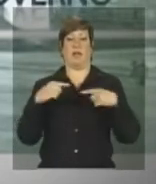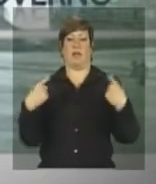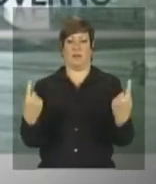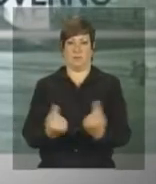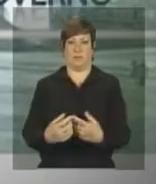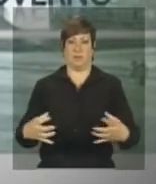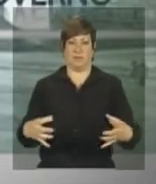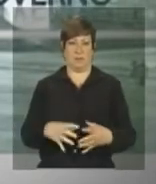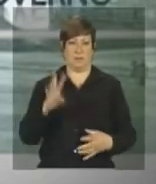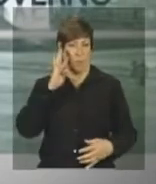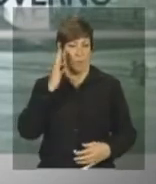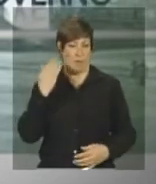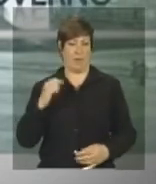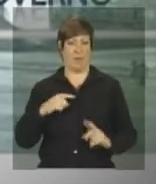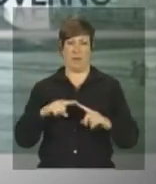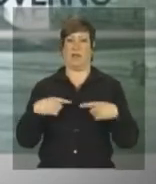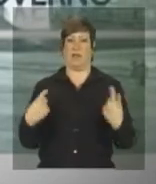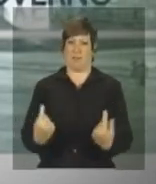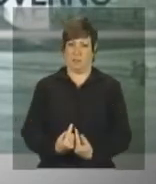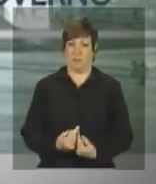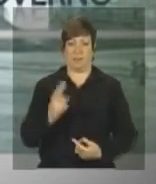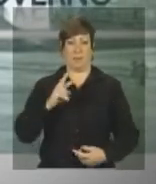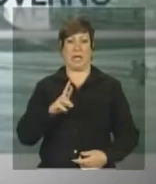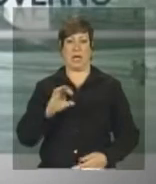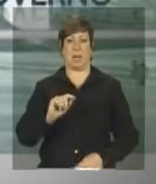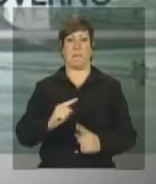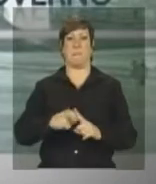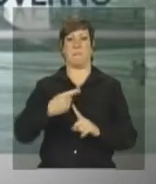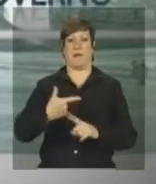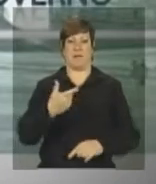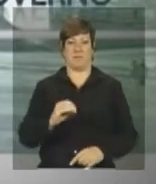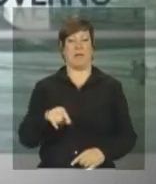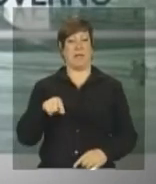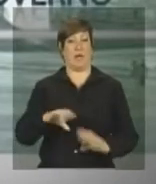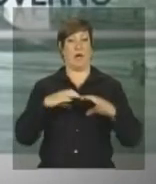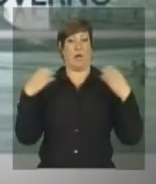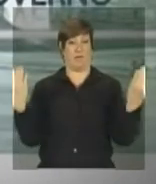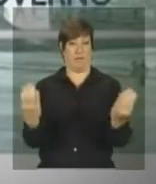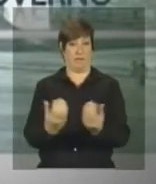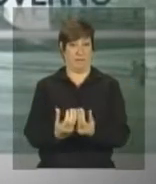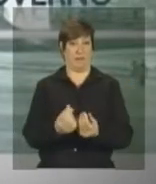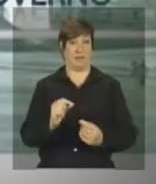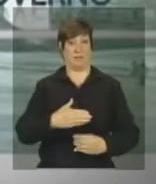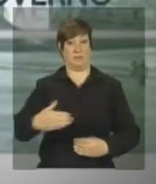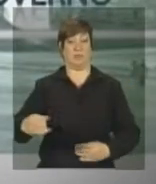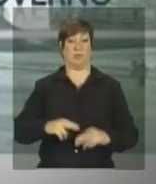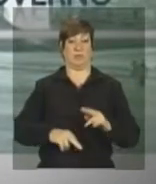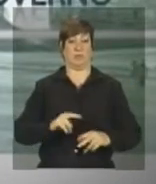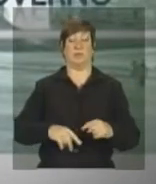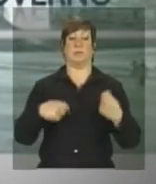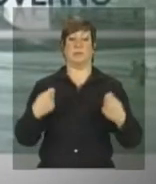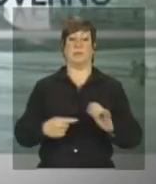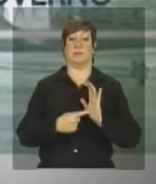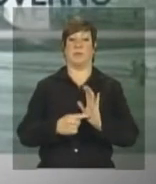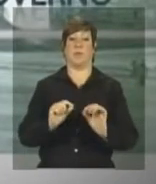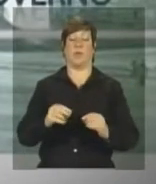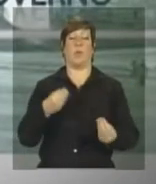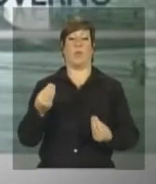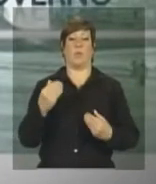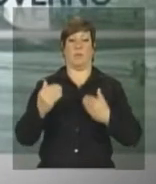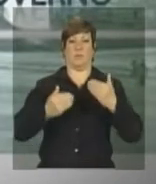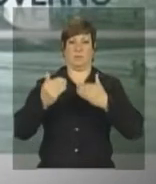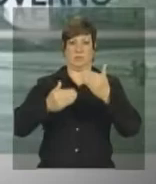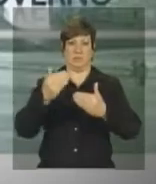Nacional para Rio Mais 20. A conferência, marcada para junho, deve apresentar uma declaração com objetivos de desenvolvimento